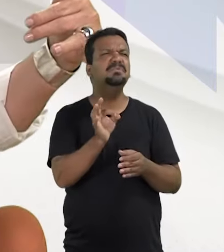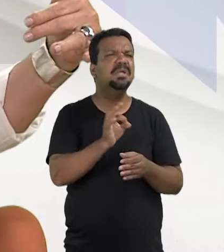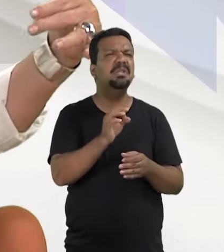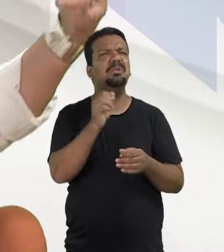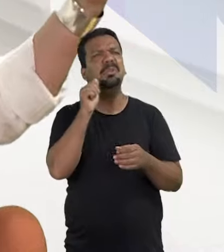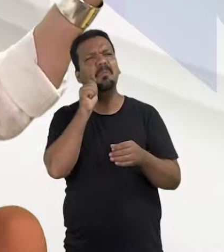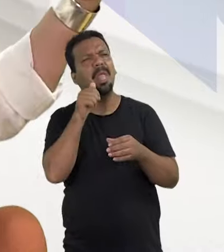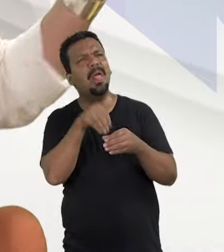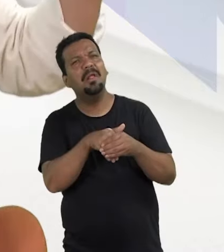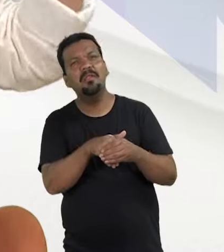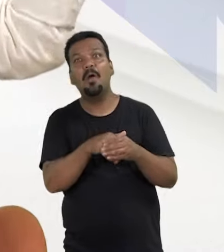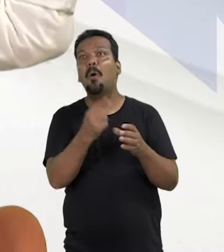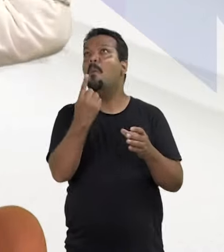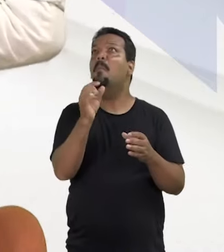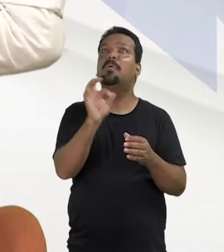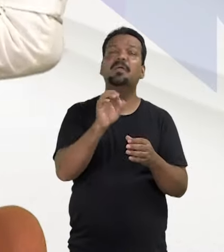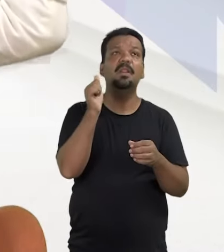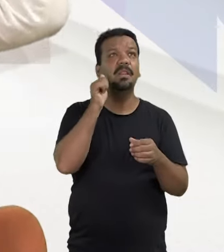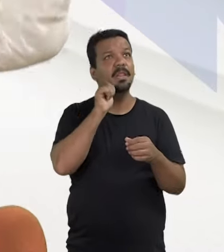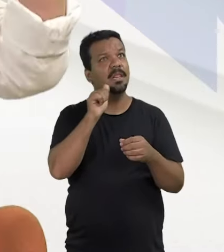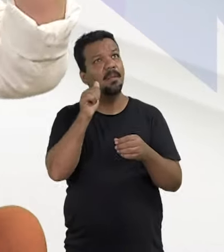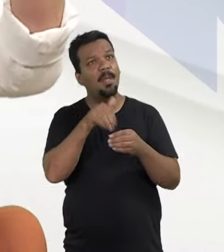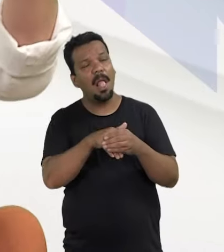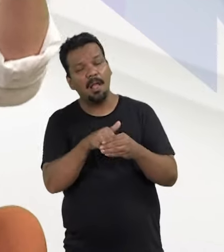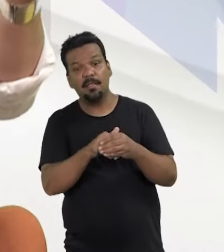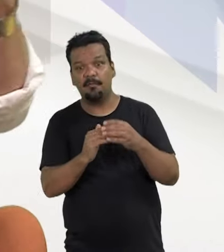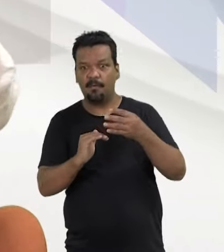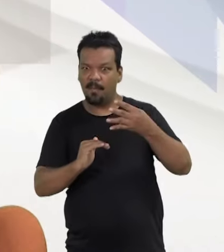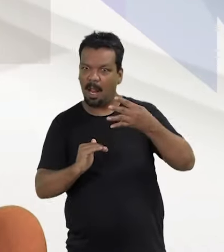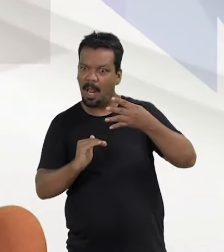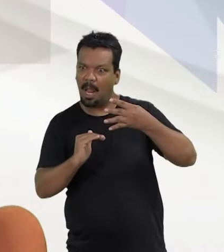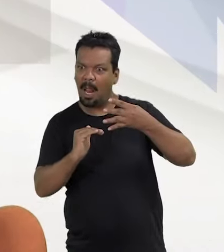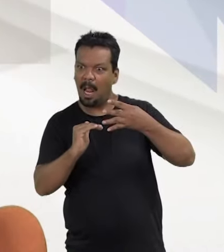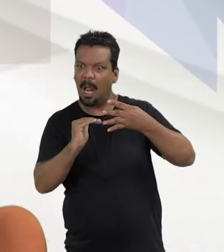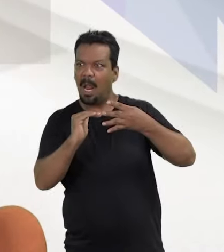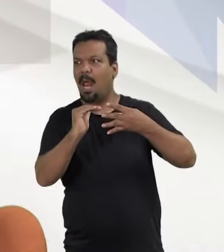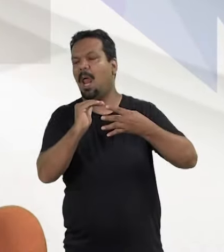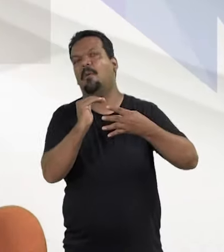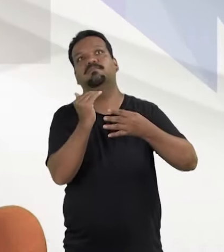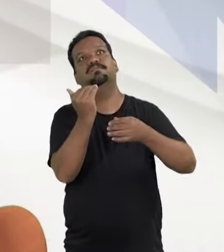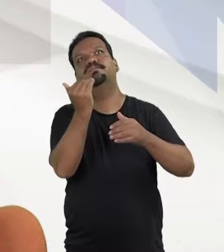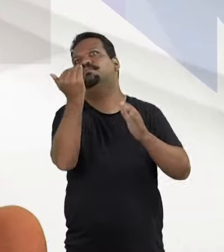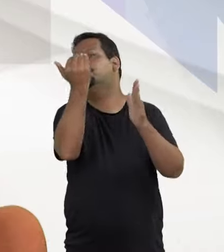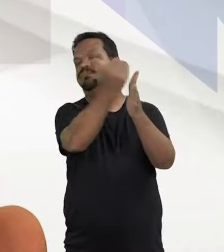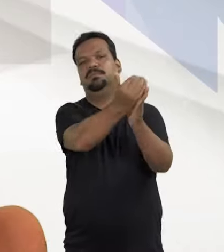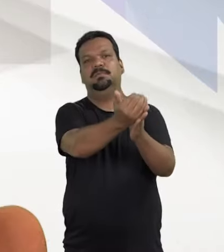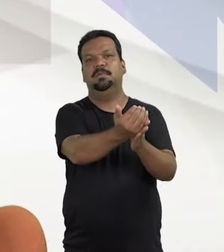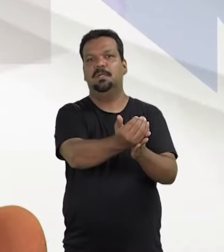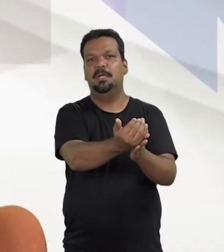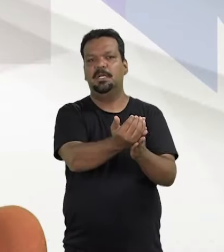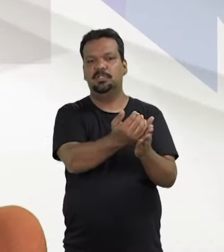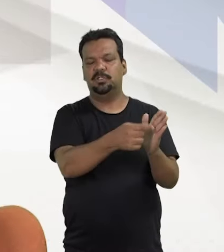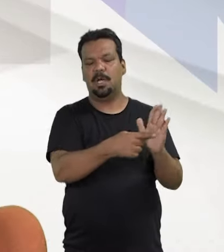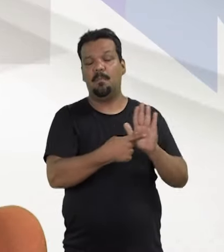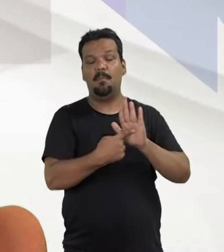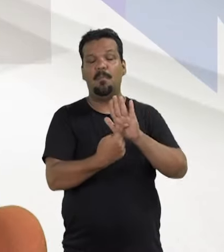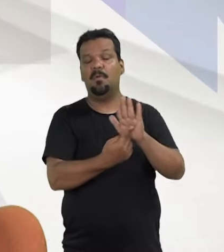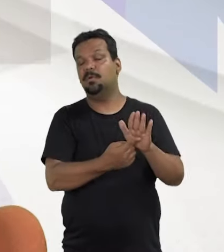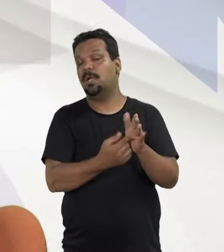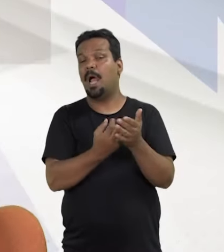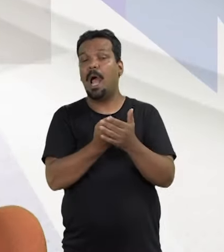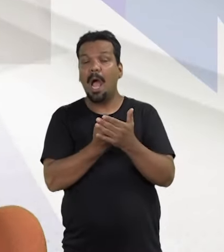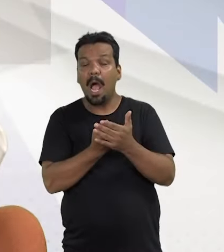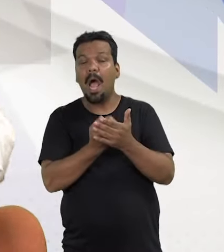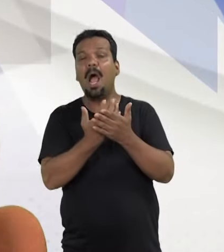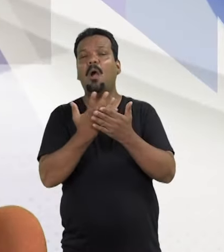estava 20% de eleitoras. 1% de eleitoras foi subindo. Agora a gente tem, corresponde a